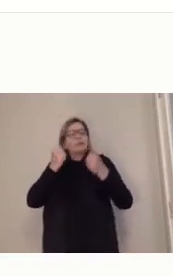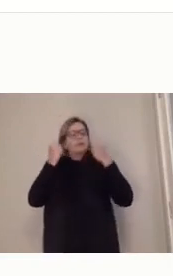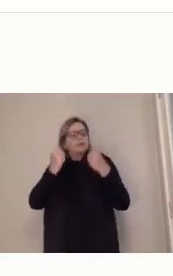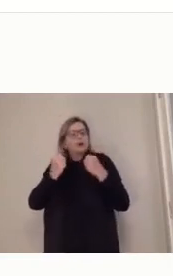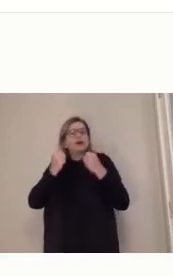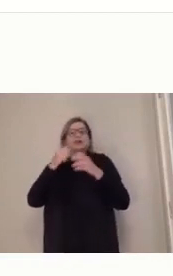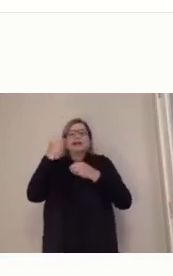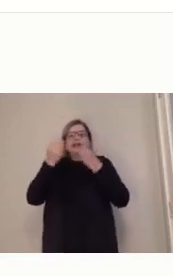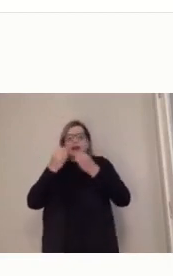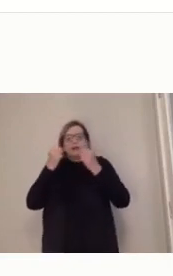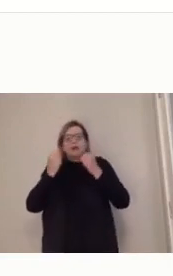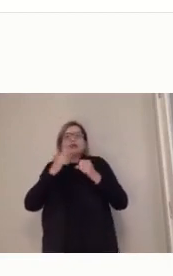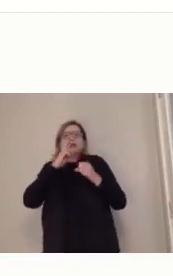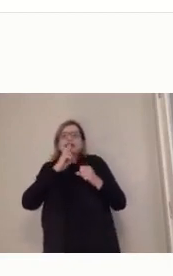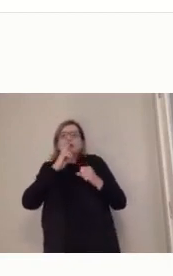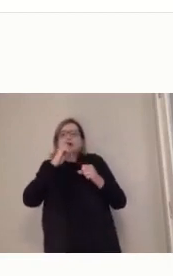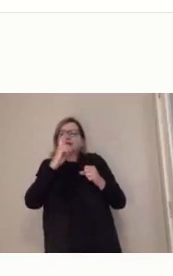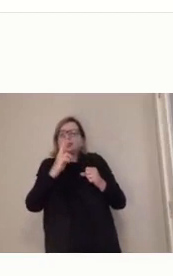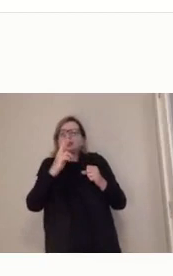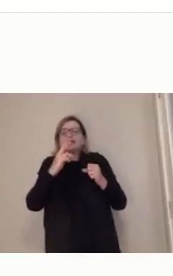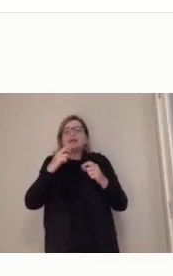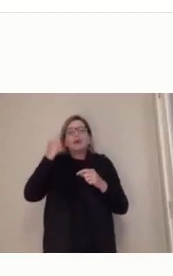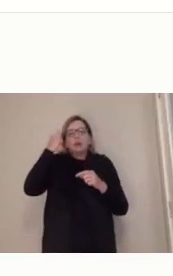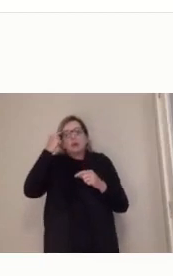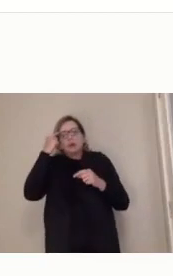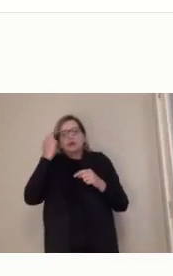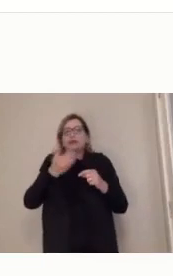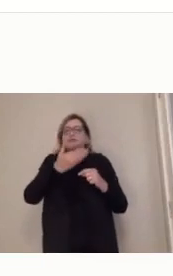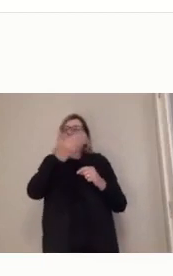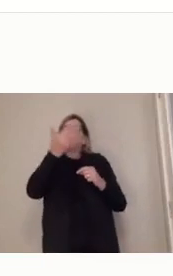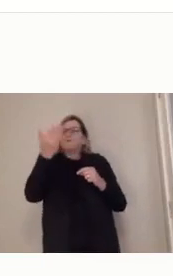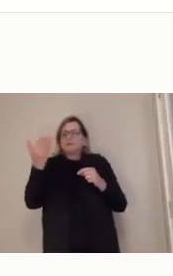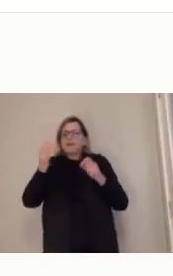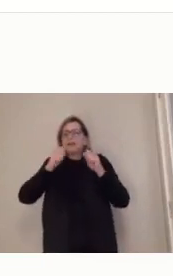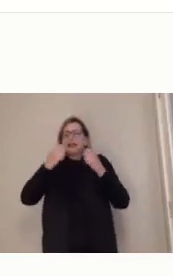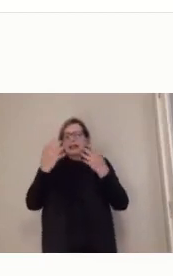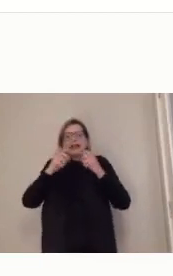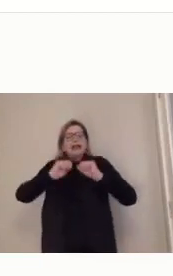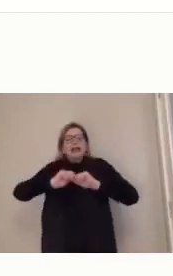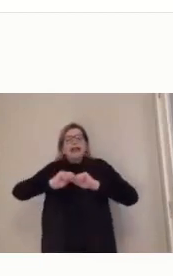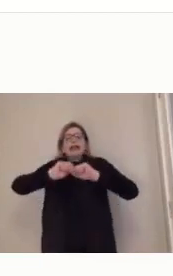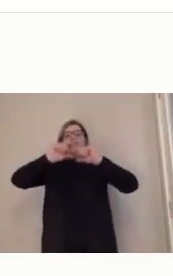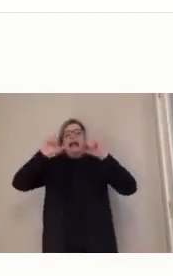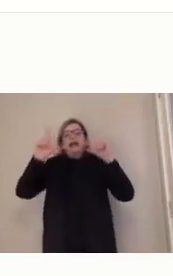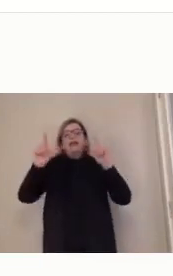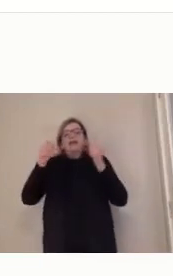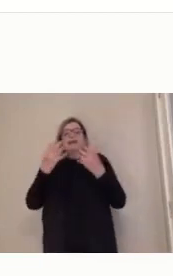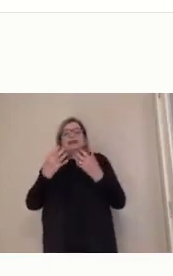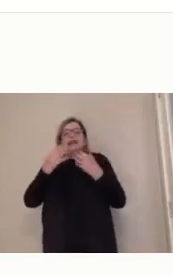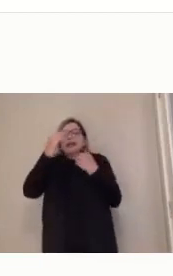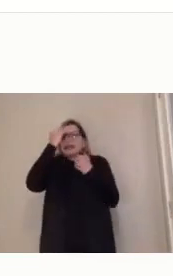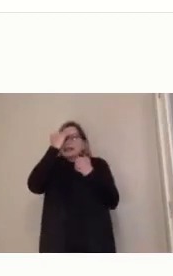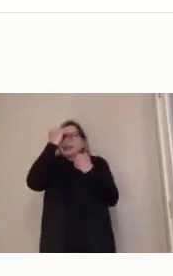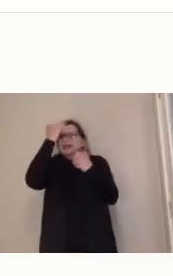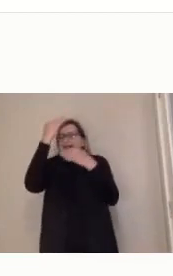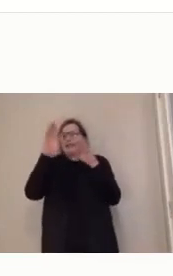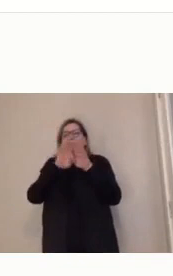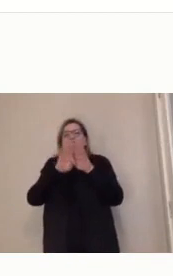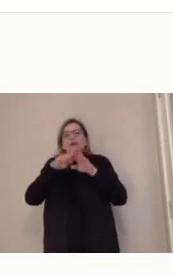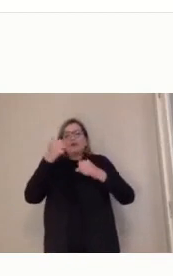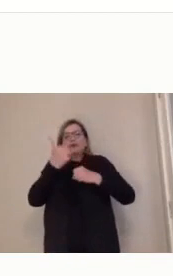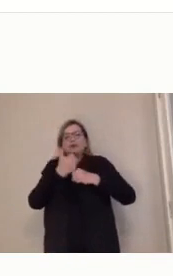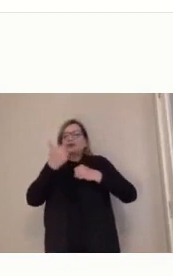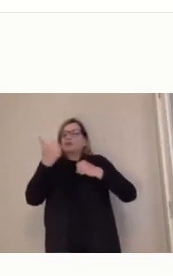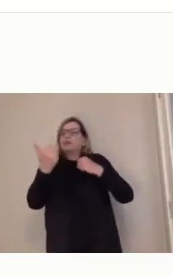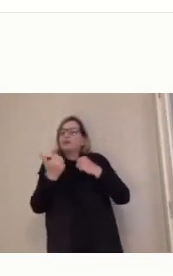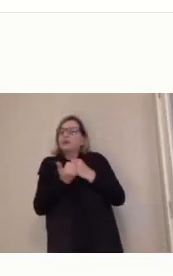respondendo-as, né, para que tudo fique muito claro, tá? Quero agradecer também aos nossos doutores que acompanham essa live, o meu